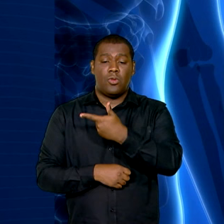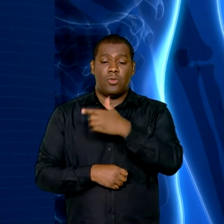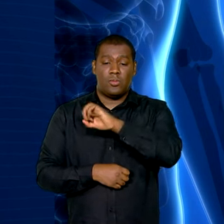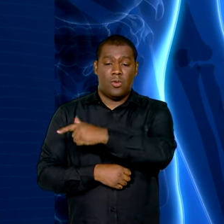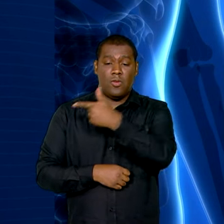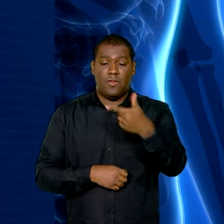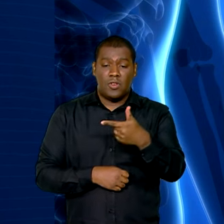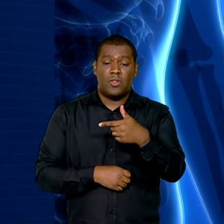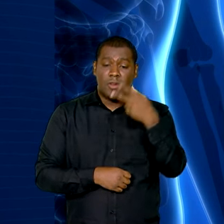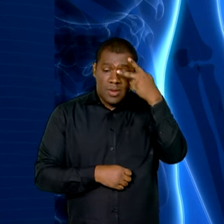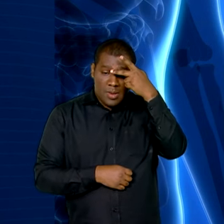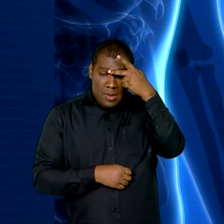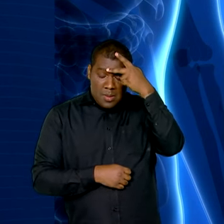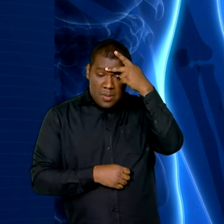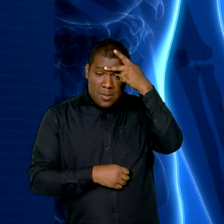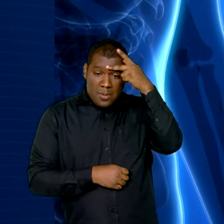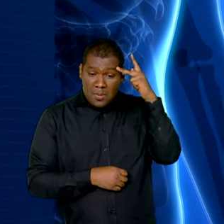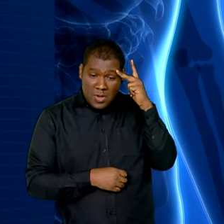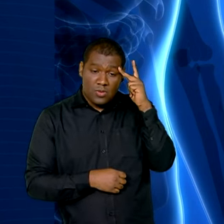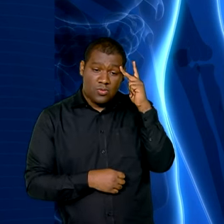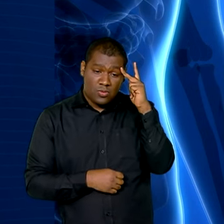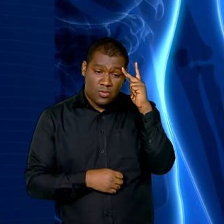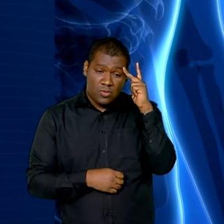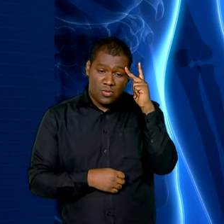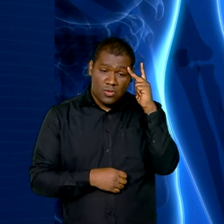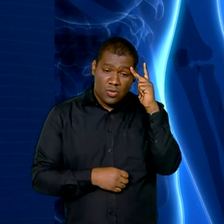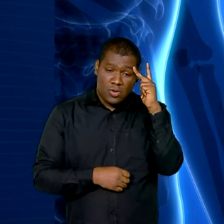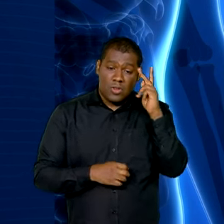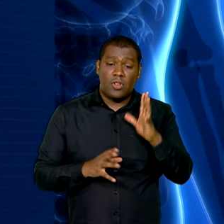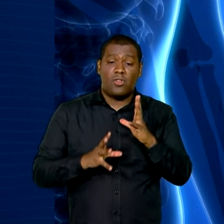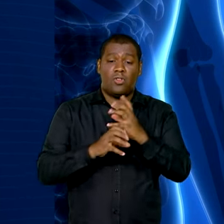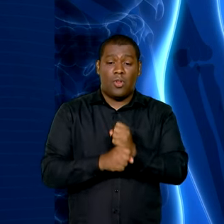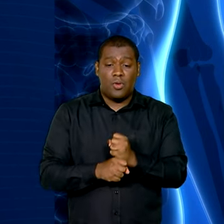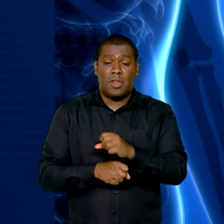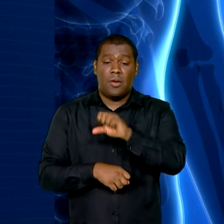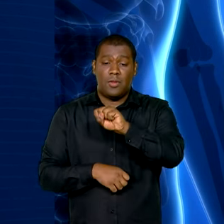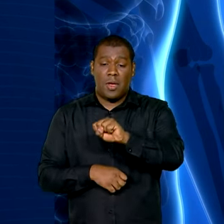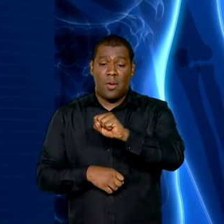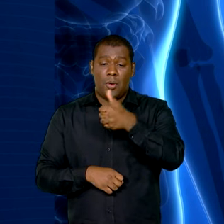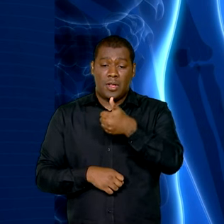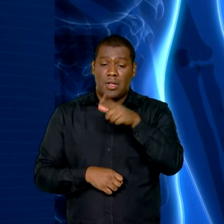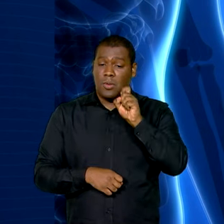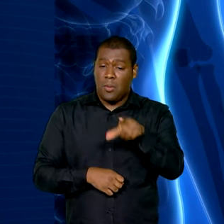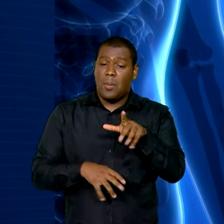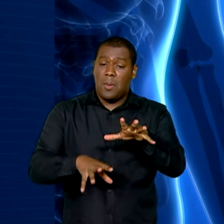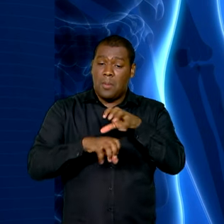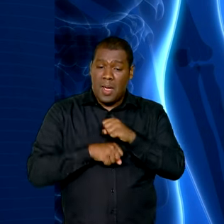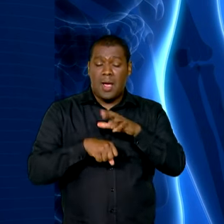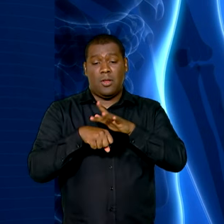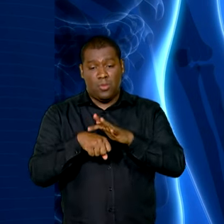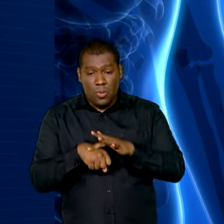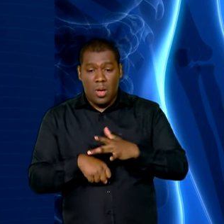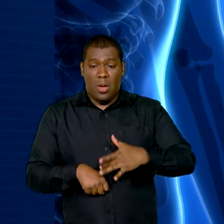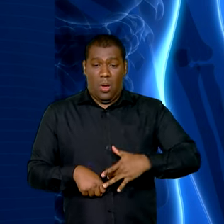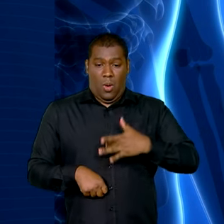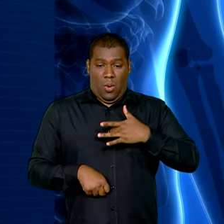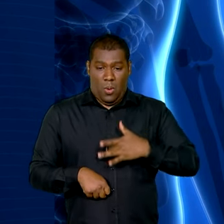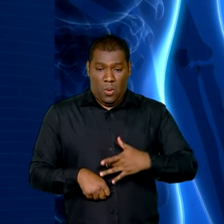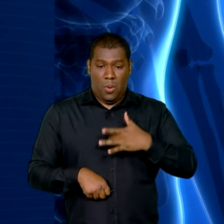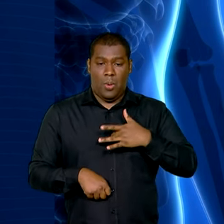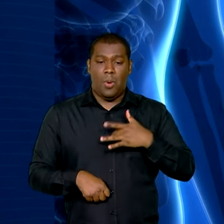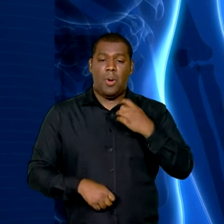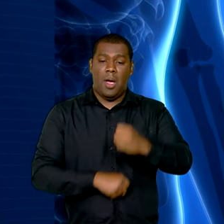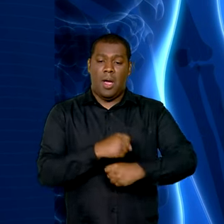38 casos por 100 mil habitantes, com mais de 81 mil pessoas infectadas pela doença. Entre